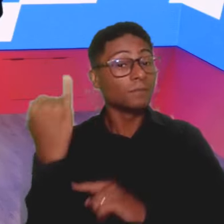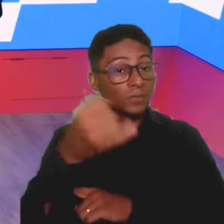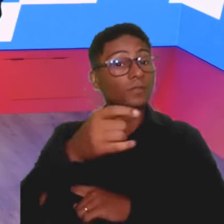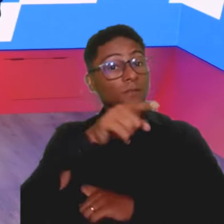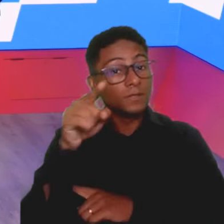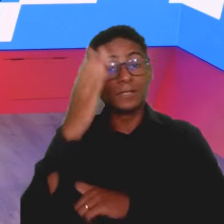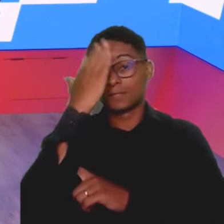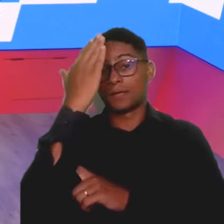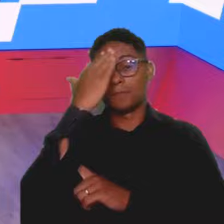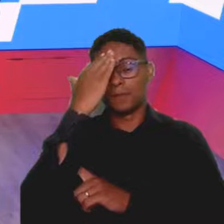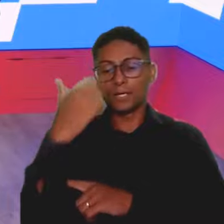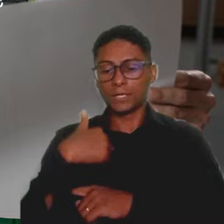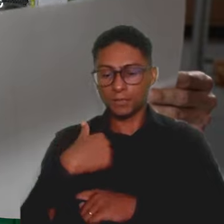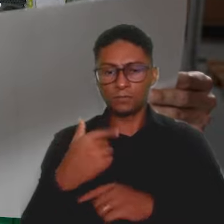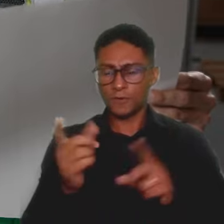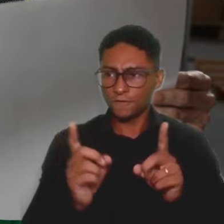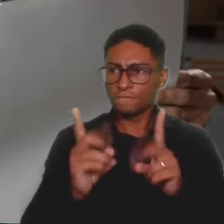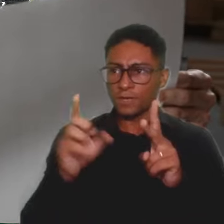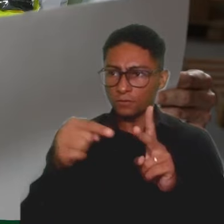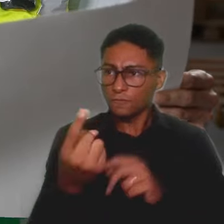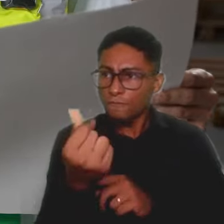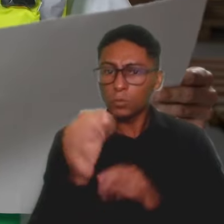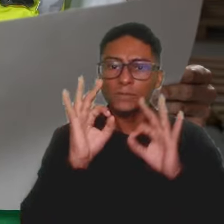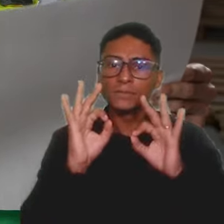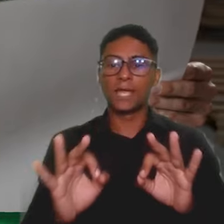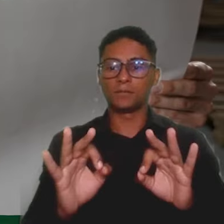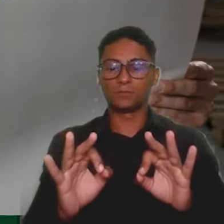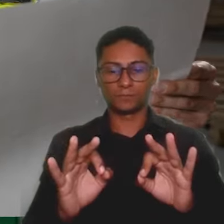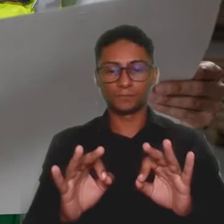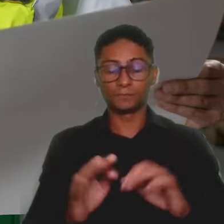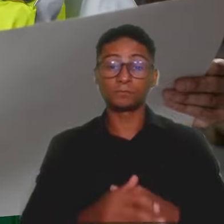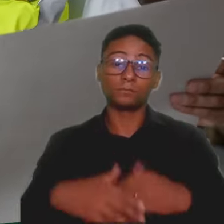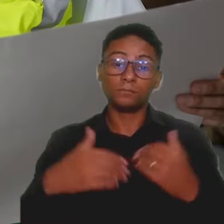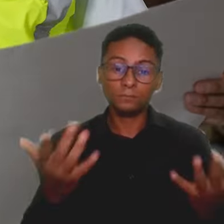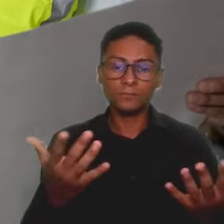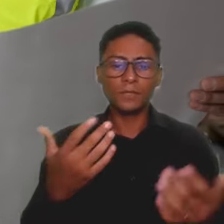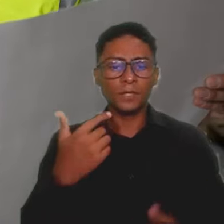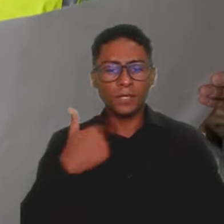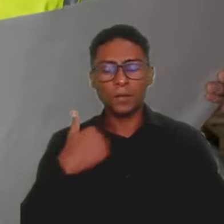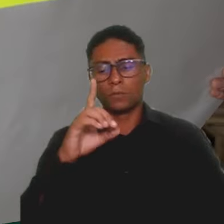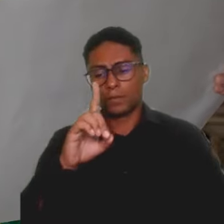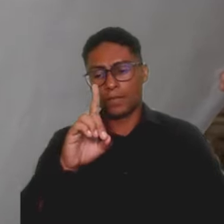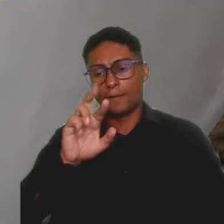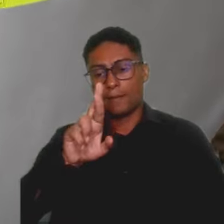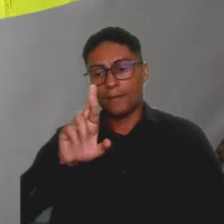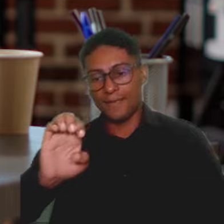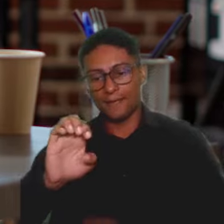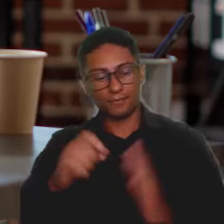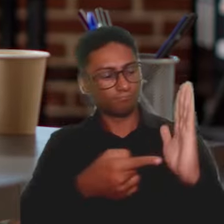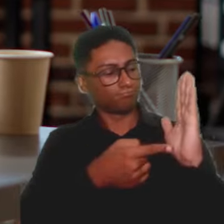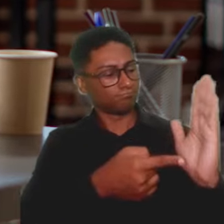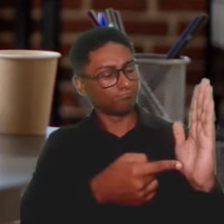formar esse preço de venda e, principalmente, estruturá-lo. Então, quando eu começo a enxergar a DRE, a